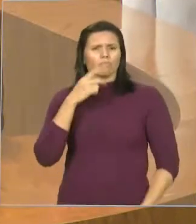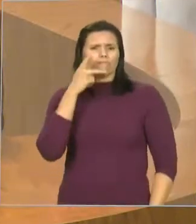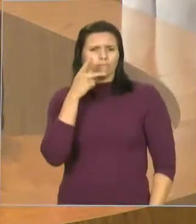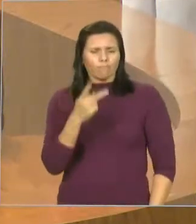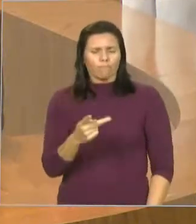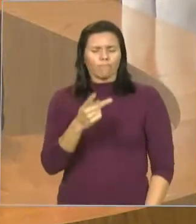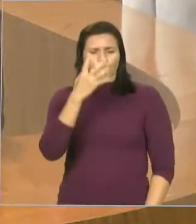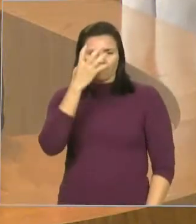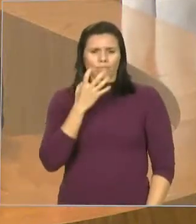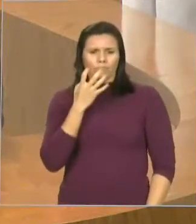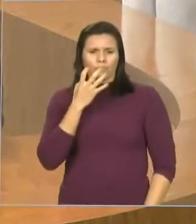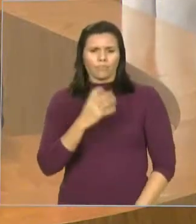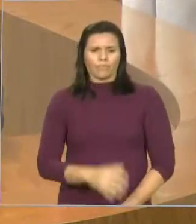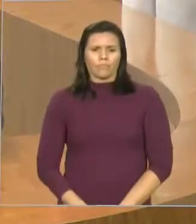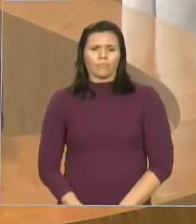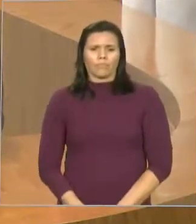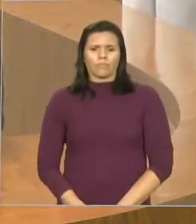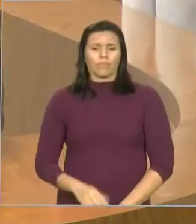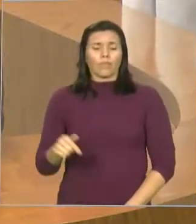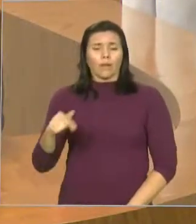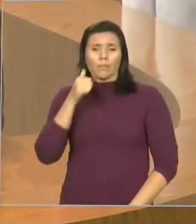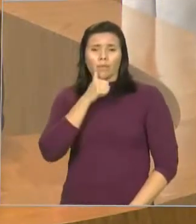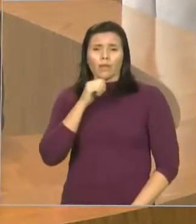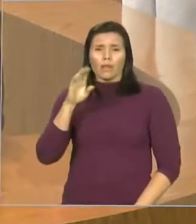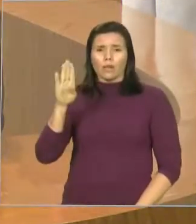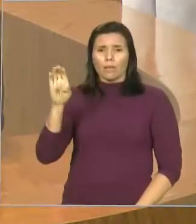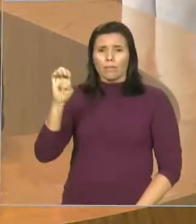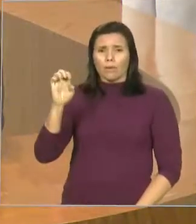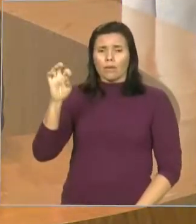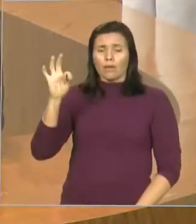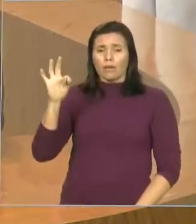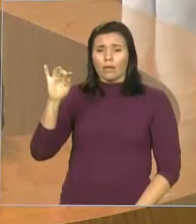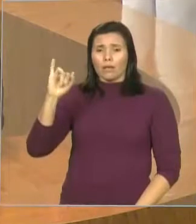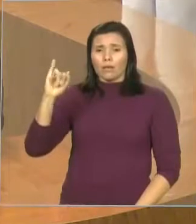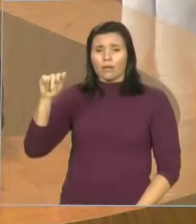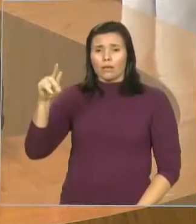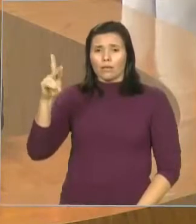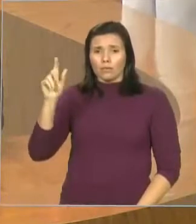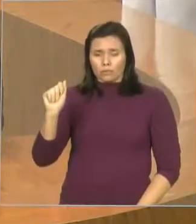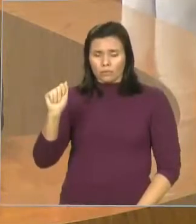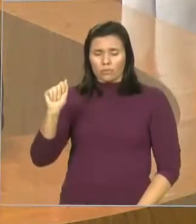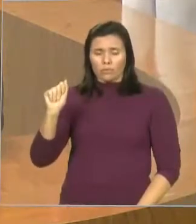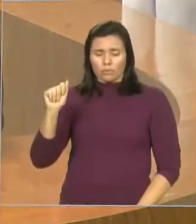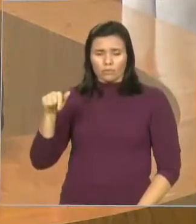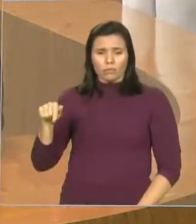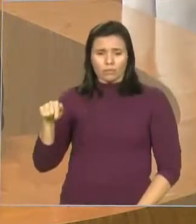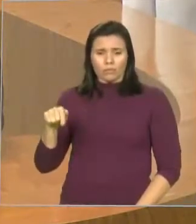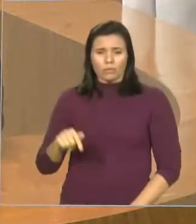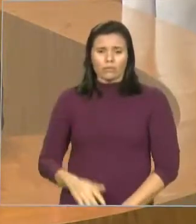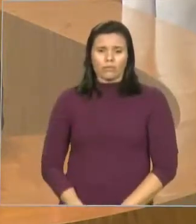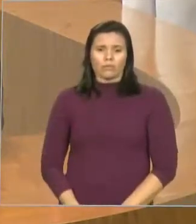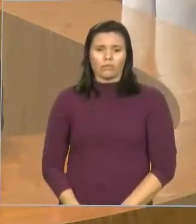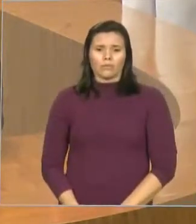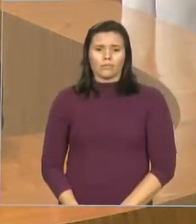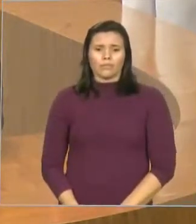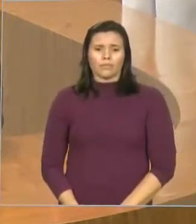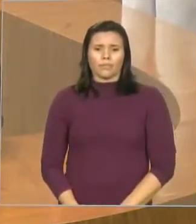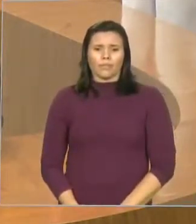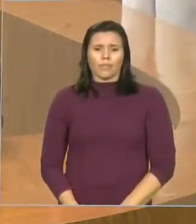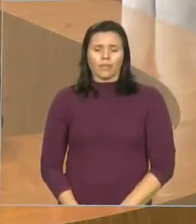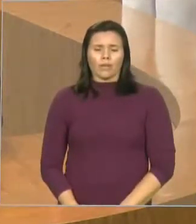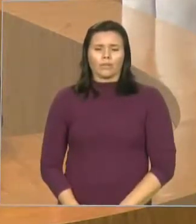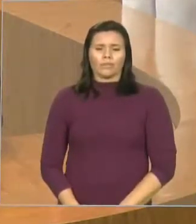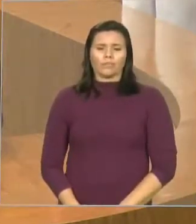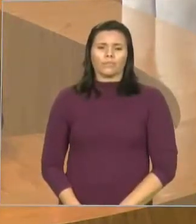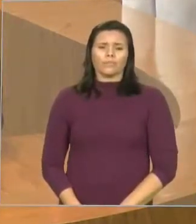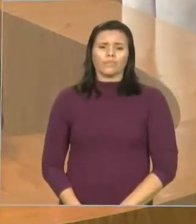Mulher, Adetinha, com certeza vai não só agraciar o município com